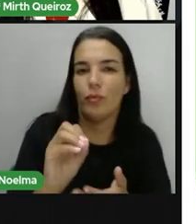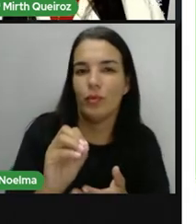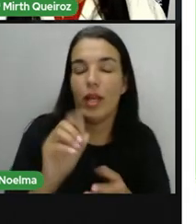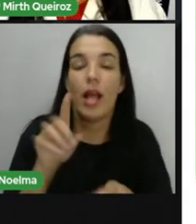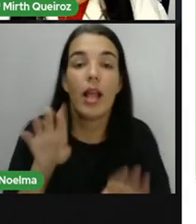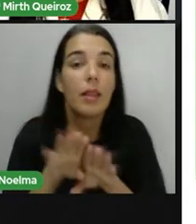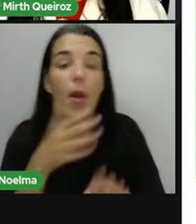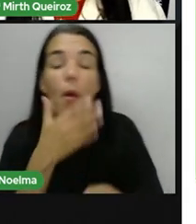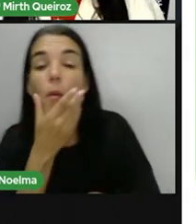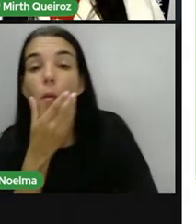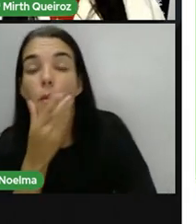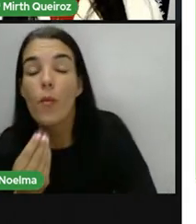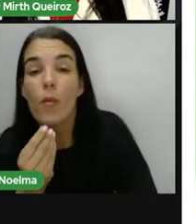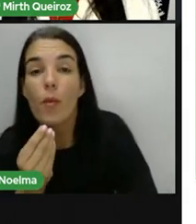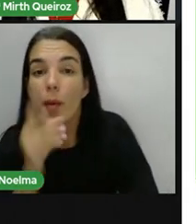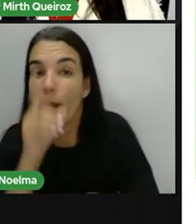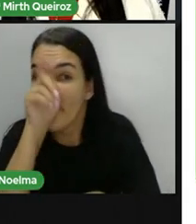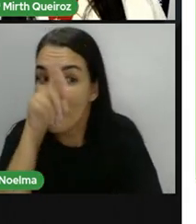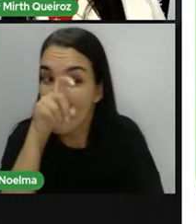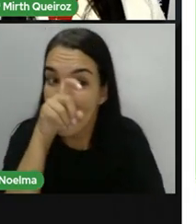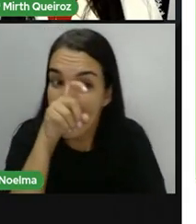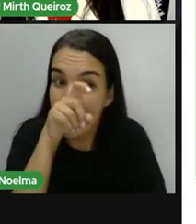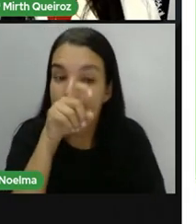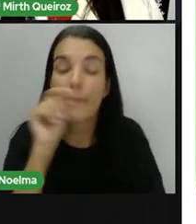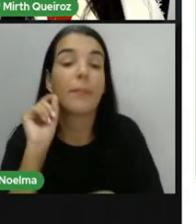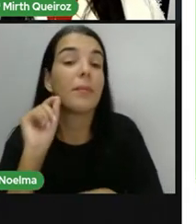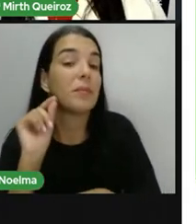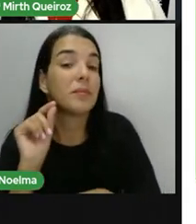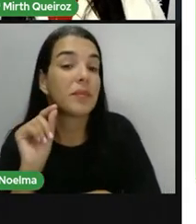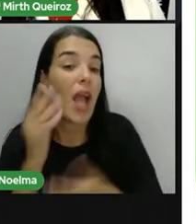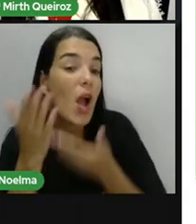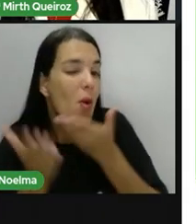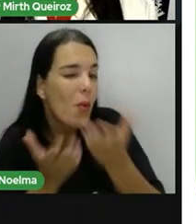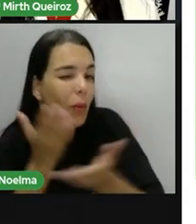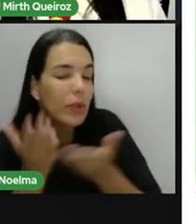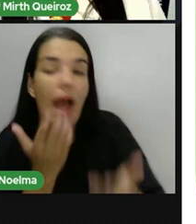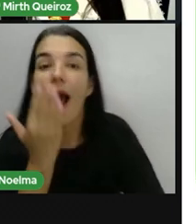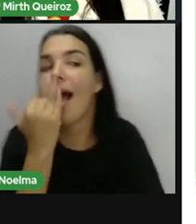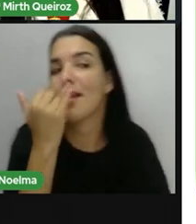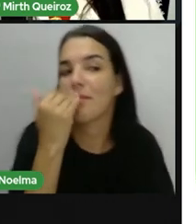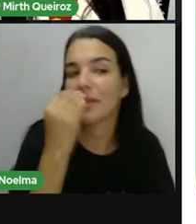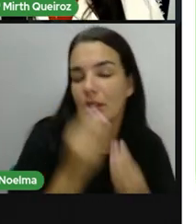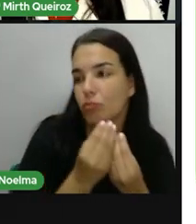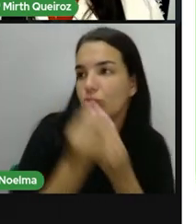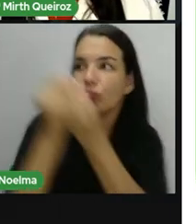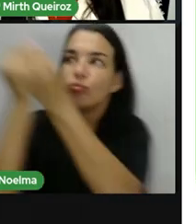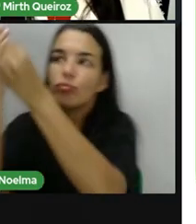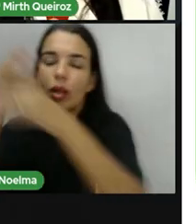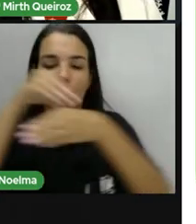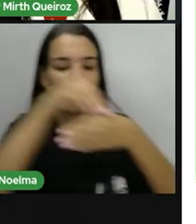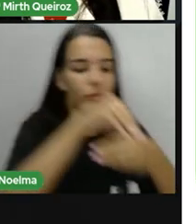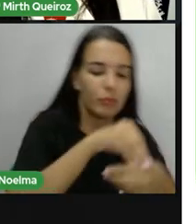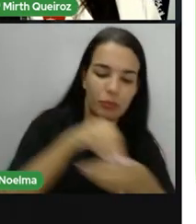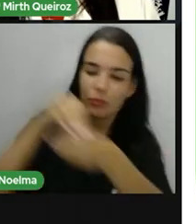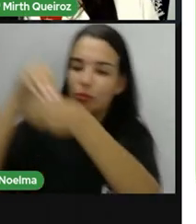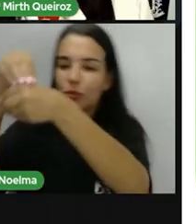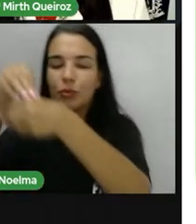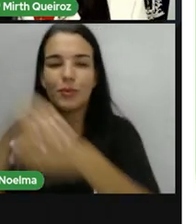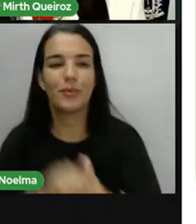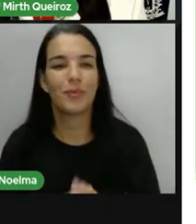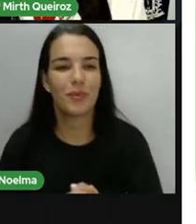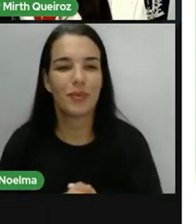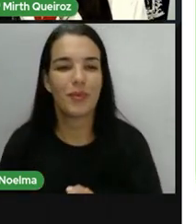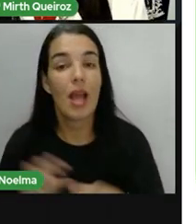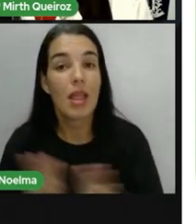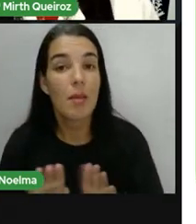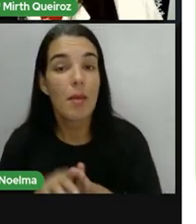dela e dos filhotes. Interessante quando a gente vai falar sobre a arara-vermelha. A arara-vermelha é um animal que faz parte